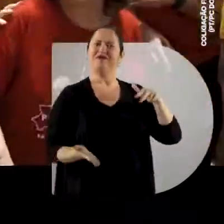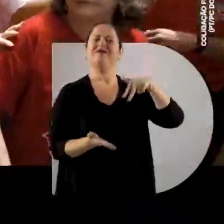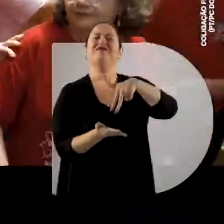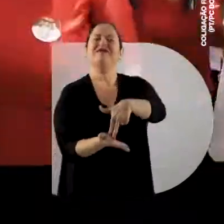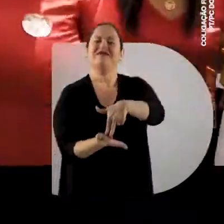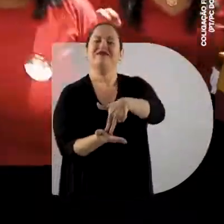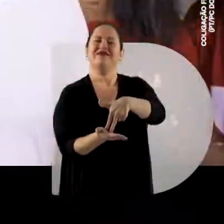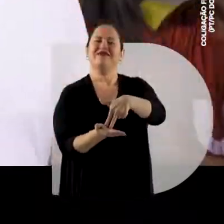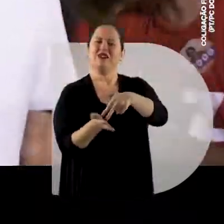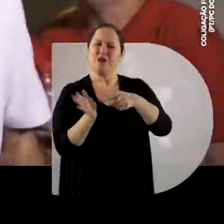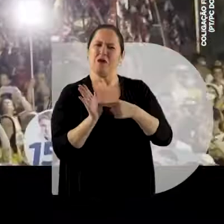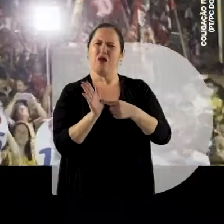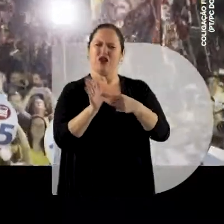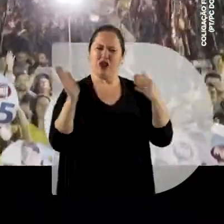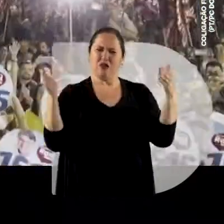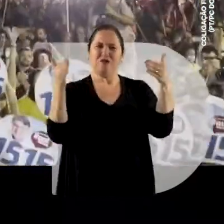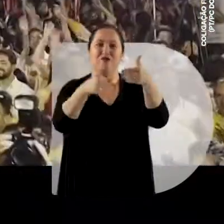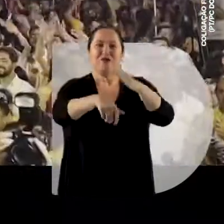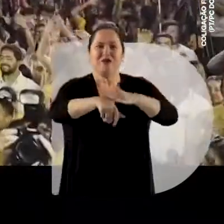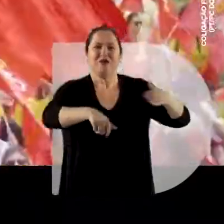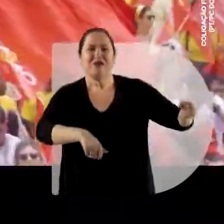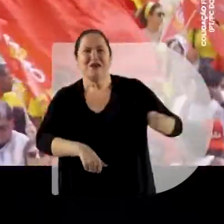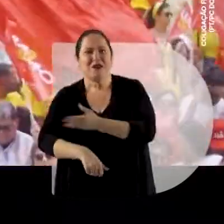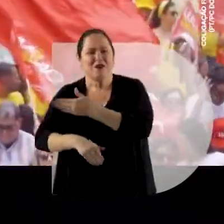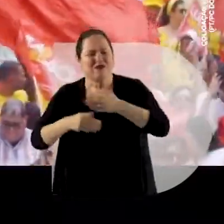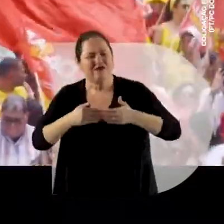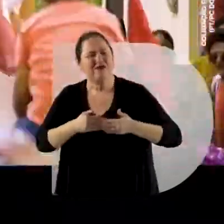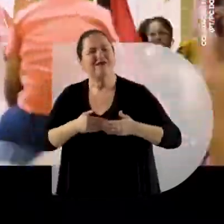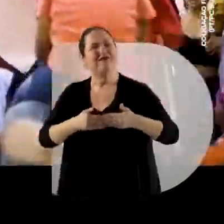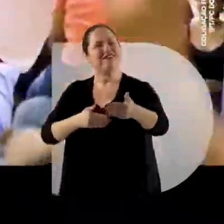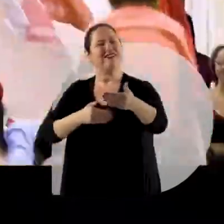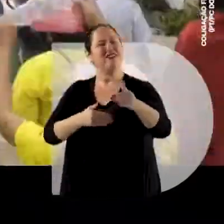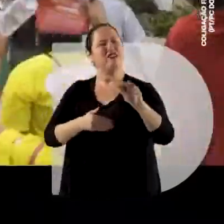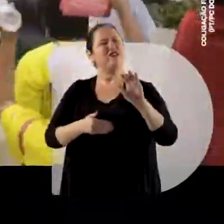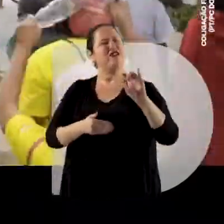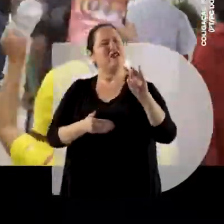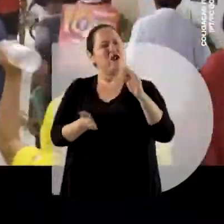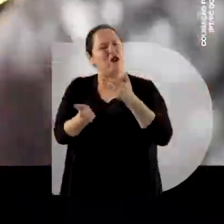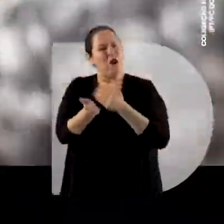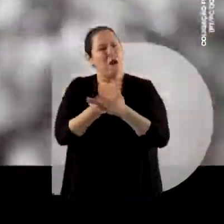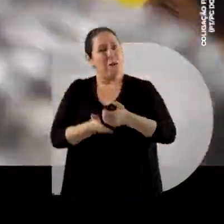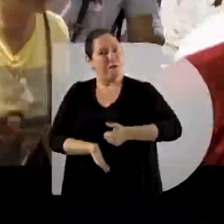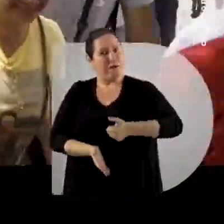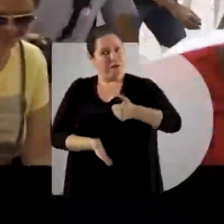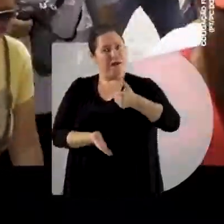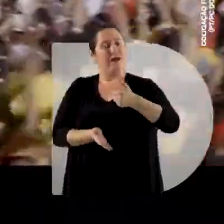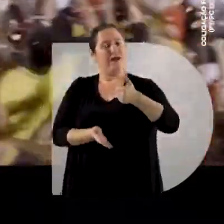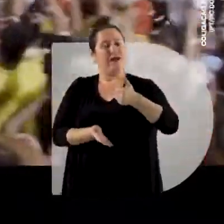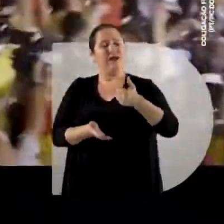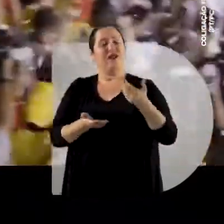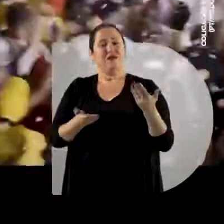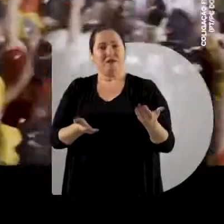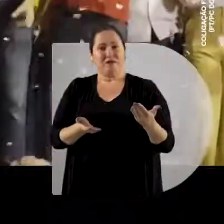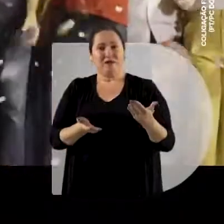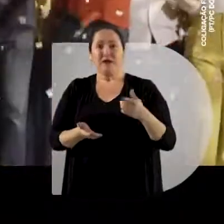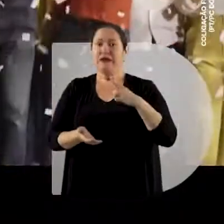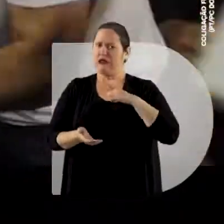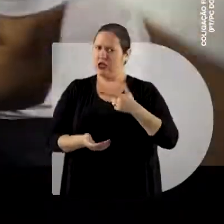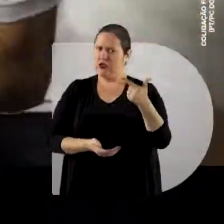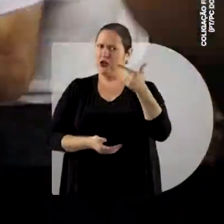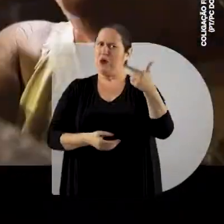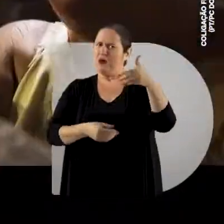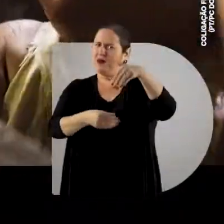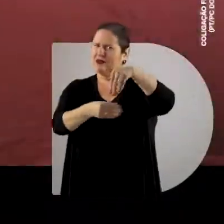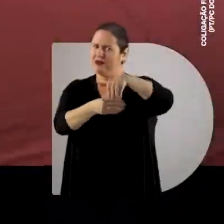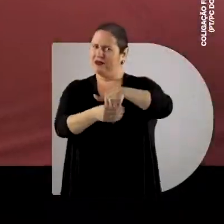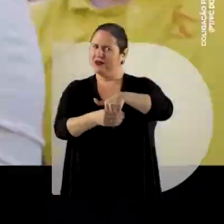Apontando o caminho para o novo tempo Mas essa foi só a primeira parte da história Que venha o segundo turno